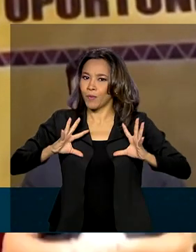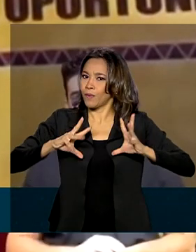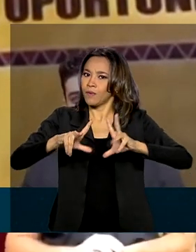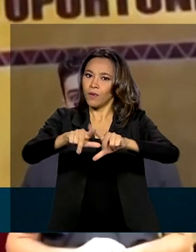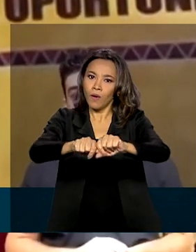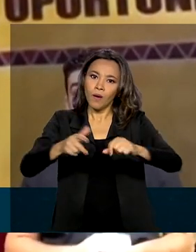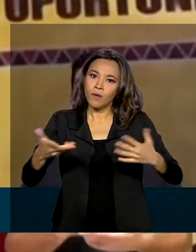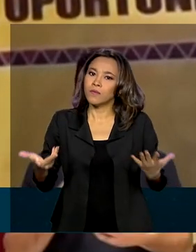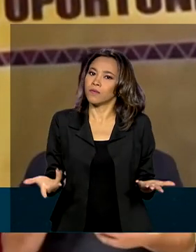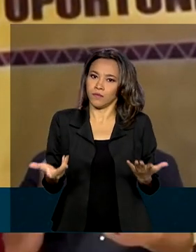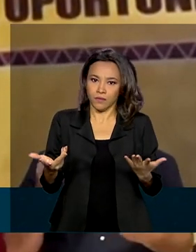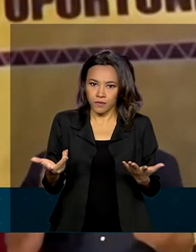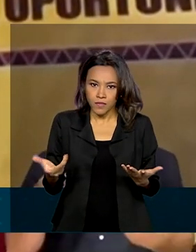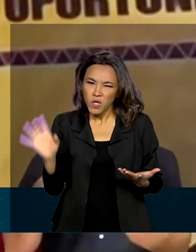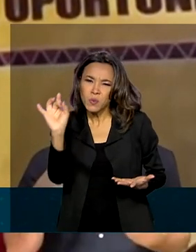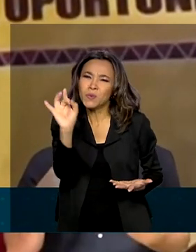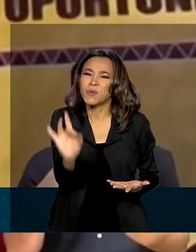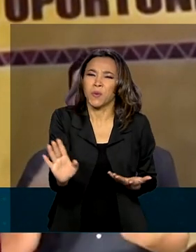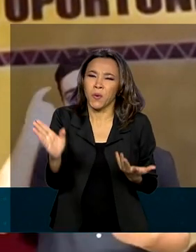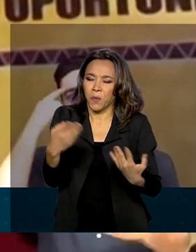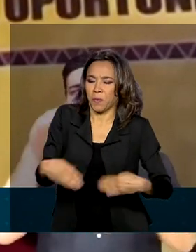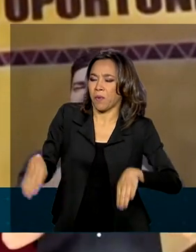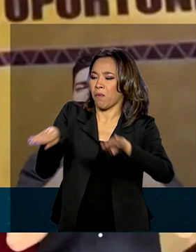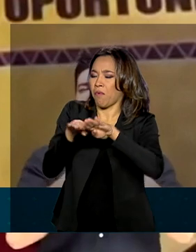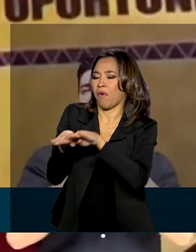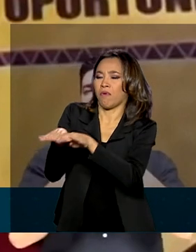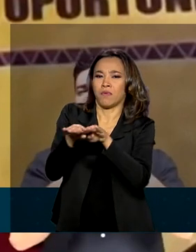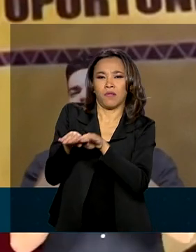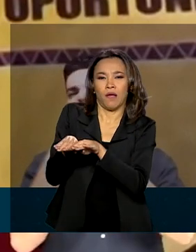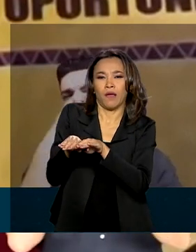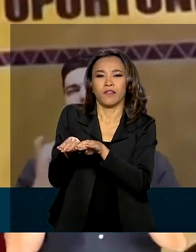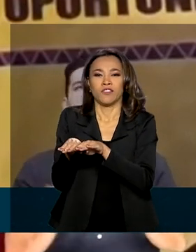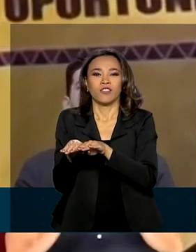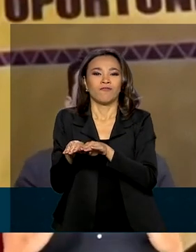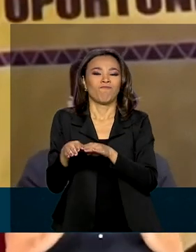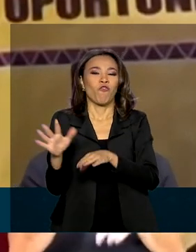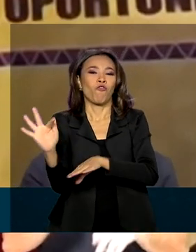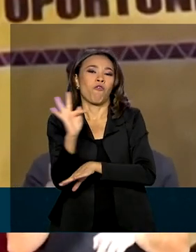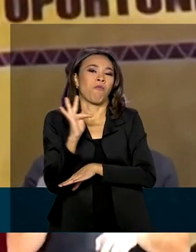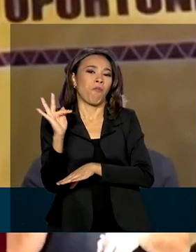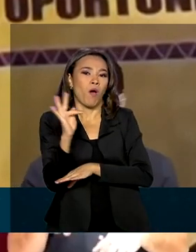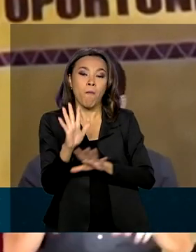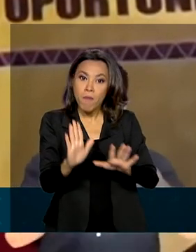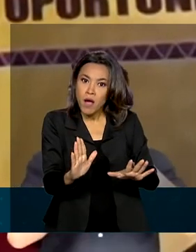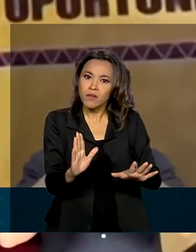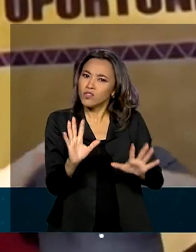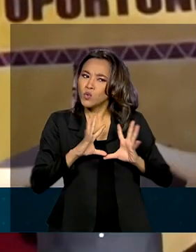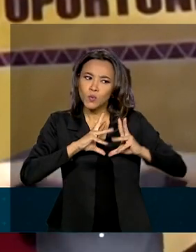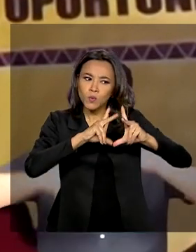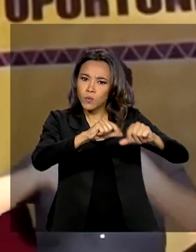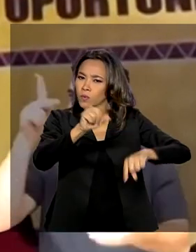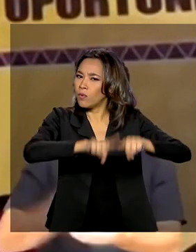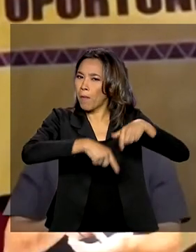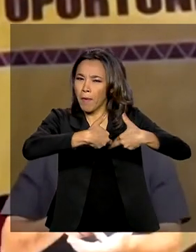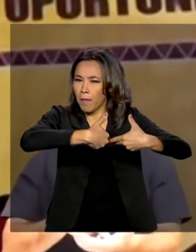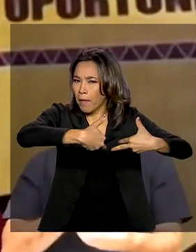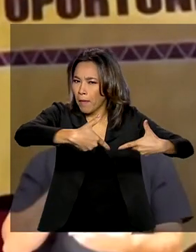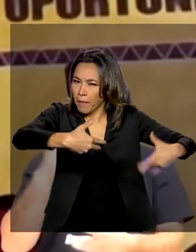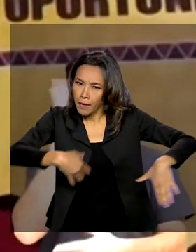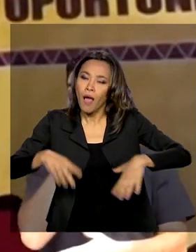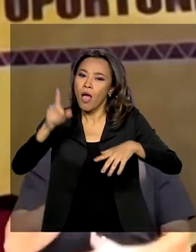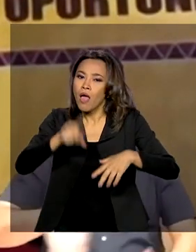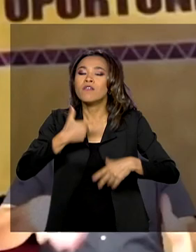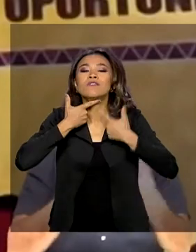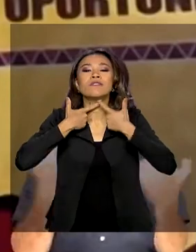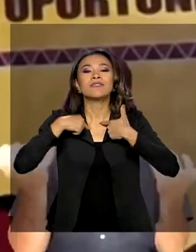Não só uma igualdade formal, mas uma igualdade material é o que nós desejamos para toda a nação